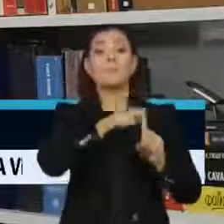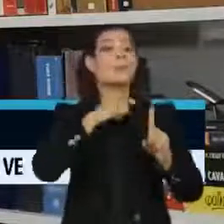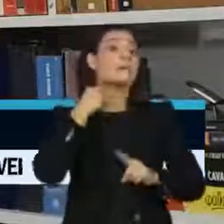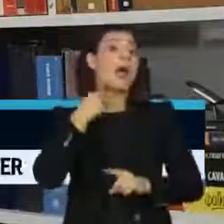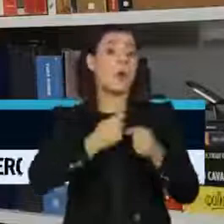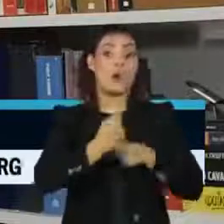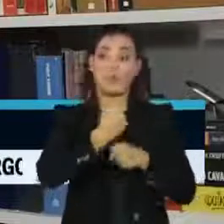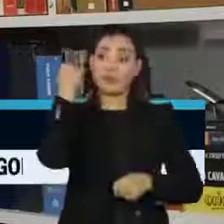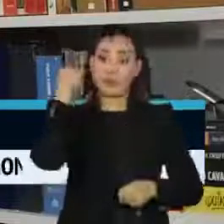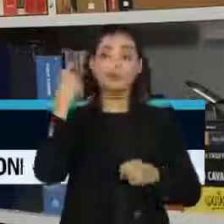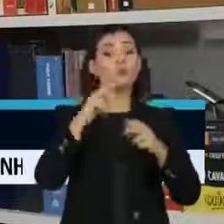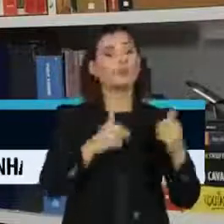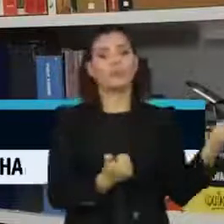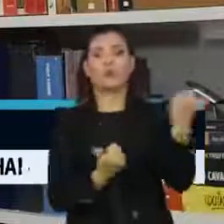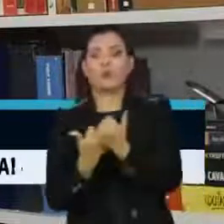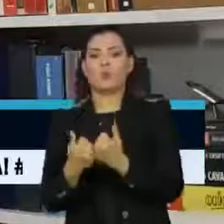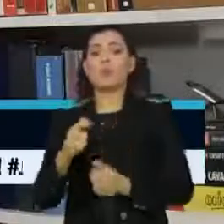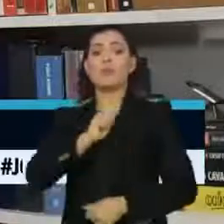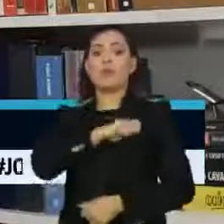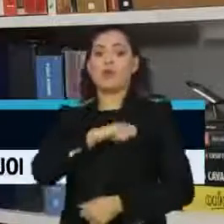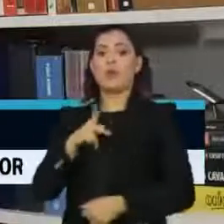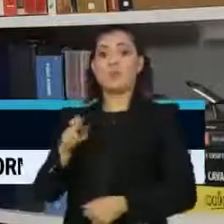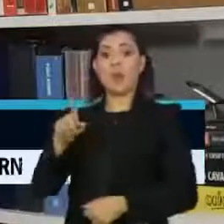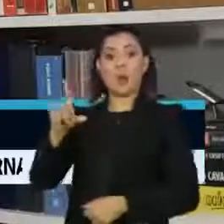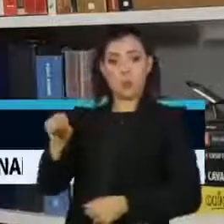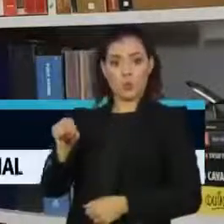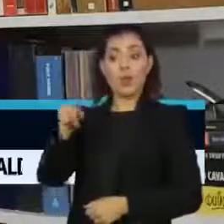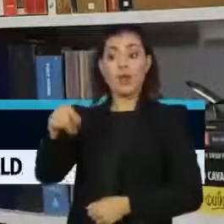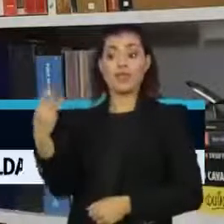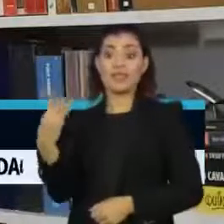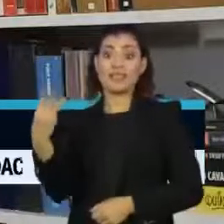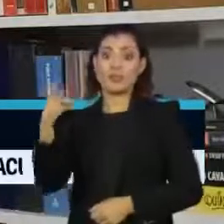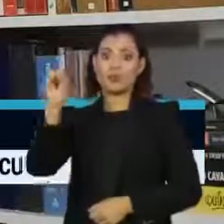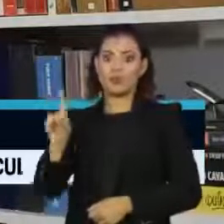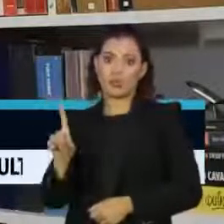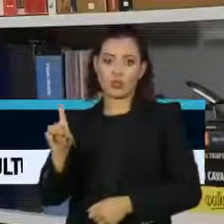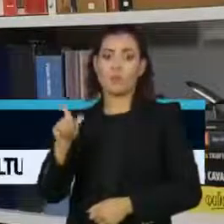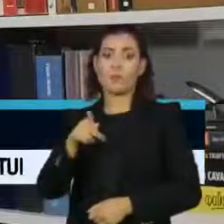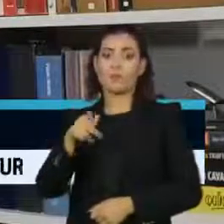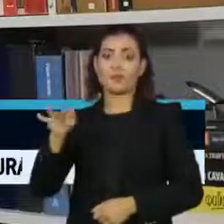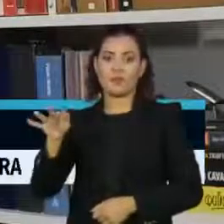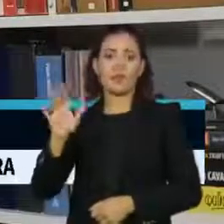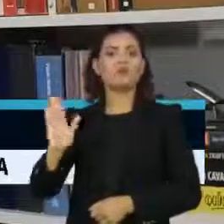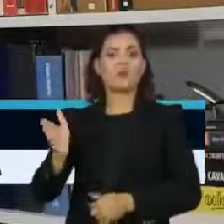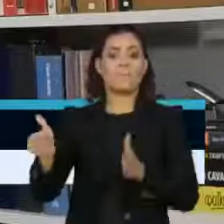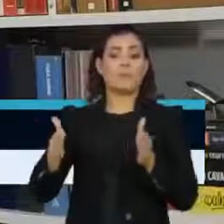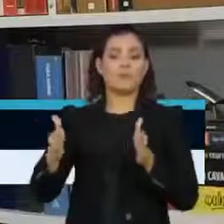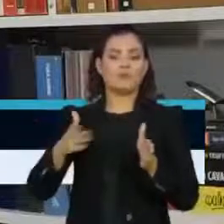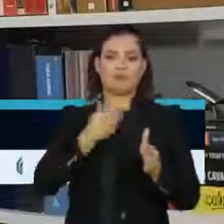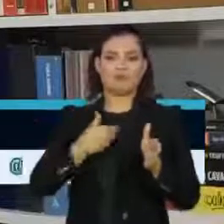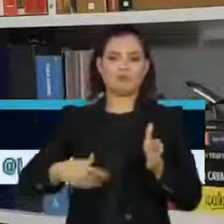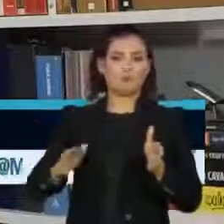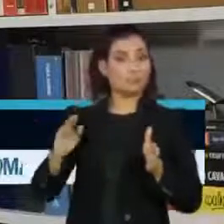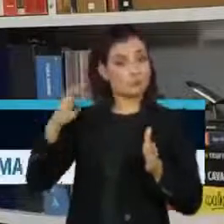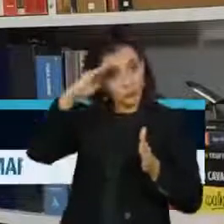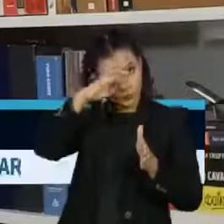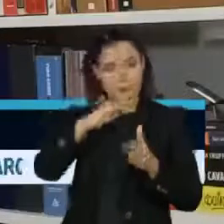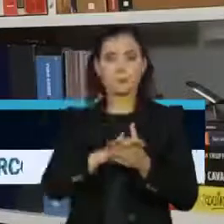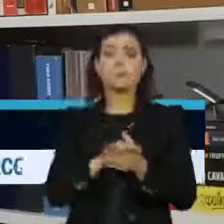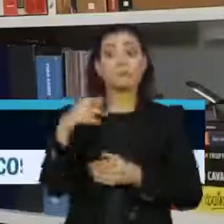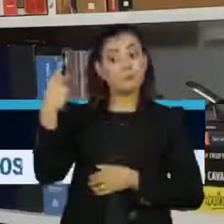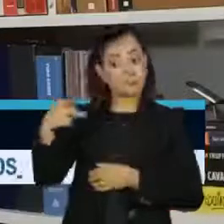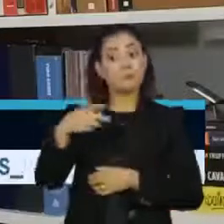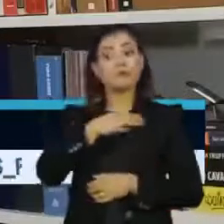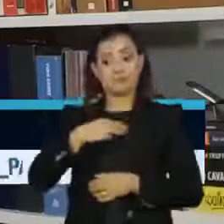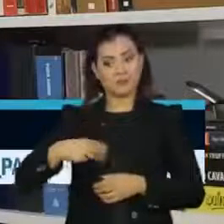do ano passado, pelo delegado Paulo Maiorino. Ele será o terceiro diretor-geral da PF na gestão Bolsonaro. O ministro também